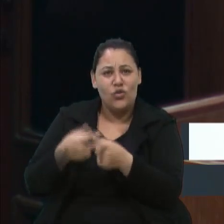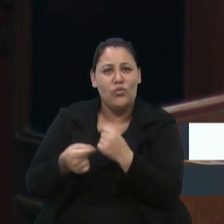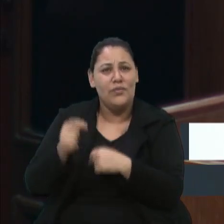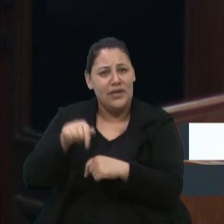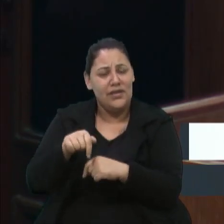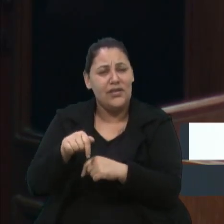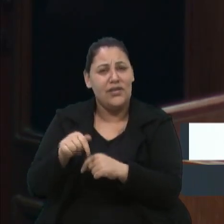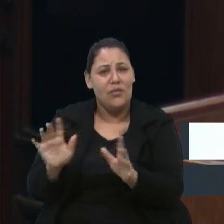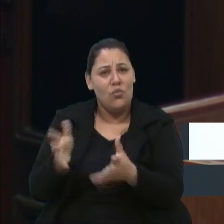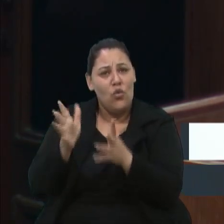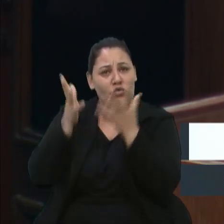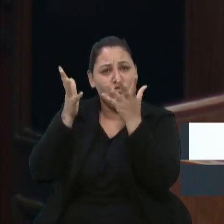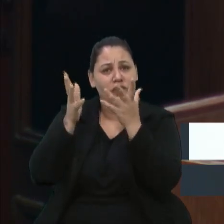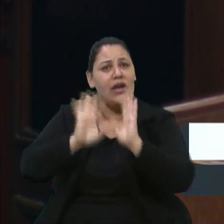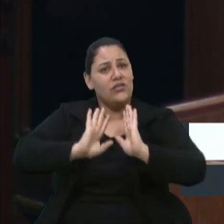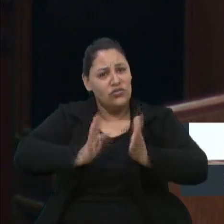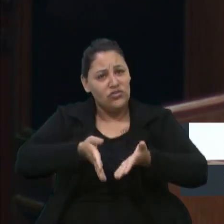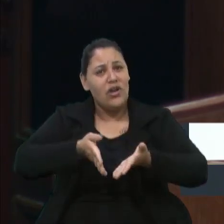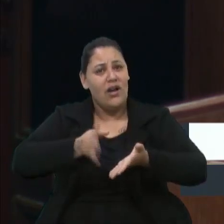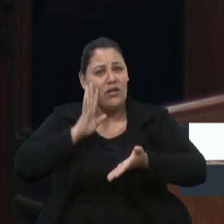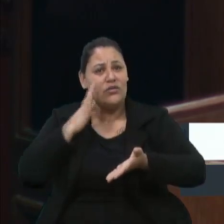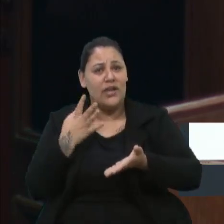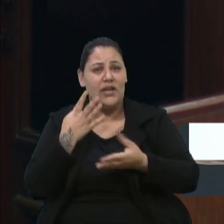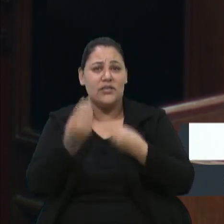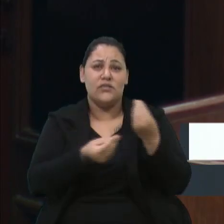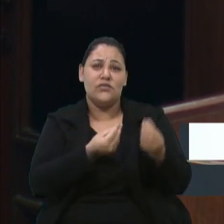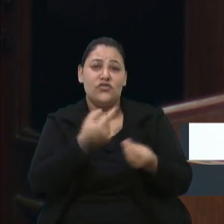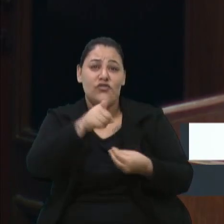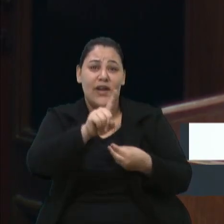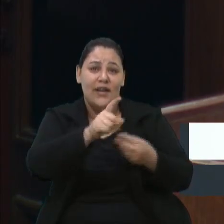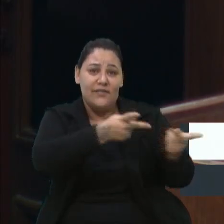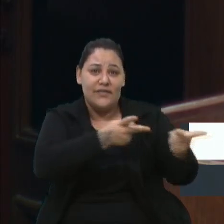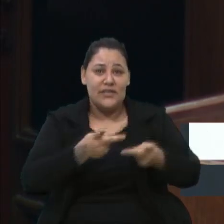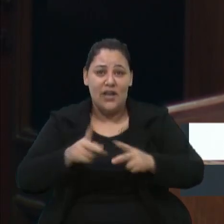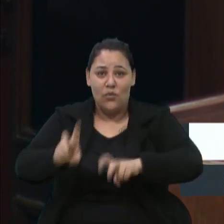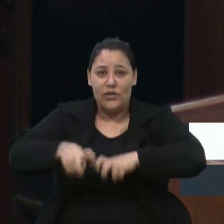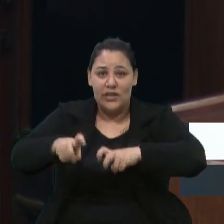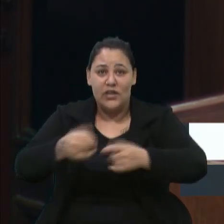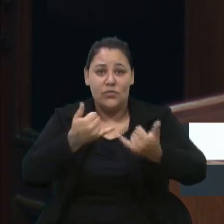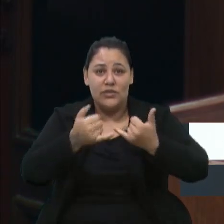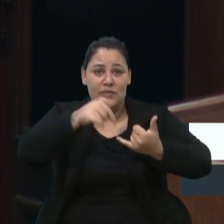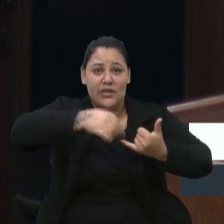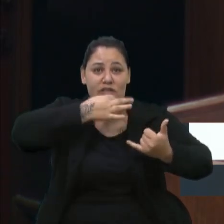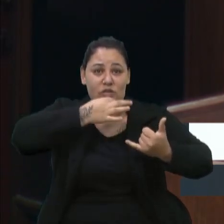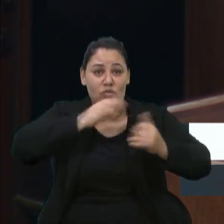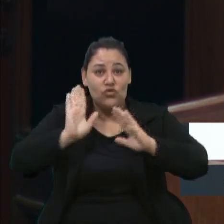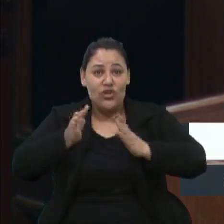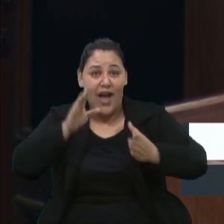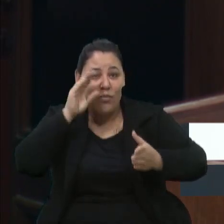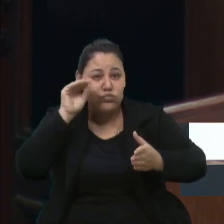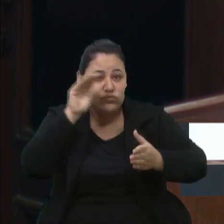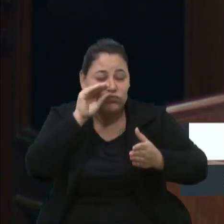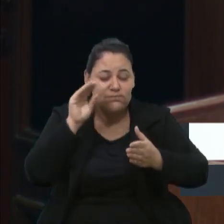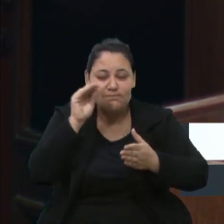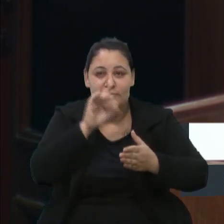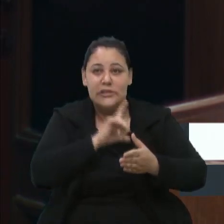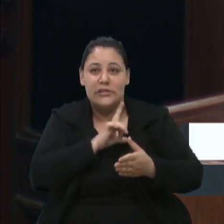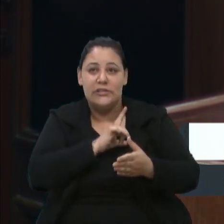isso já está acontecendo. Quando a gente vai para o interior de Caxias do Sul, a gente já observa que